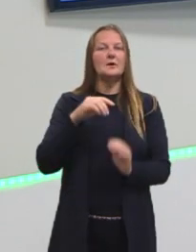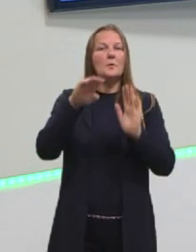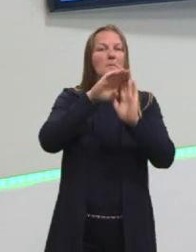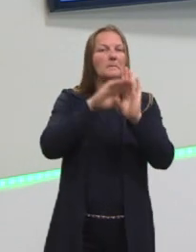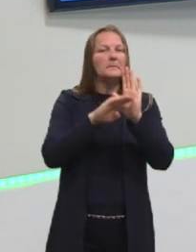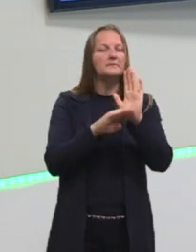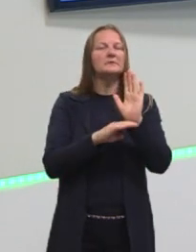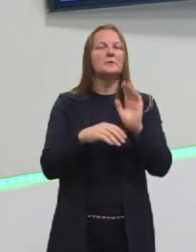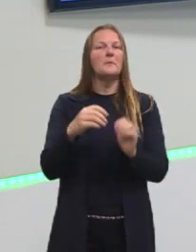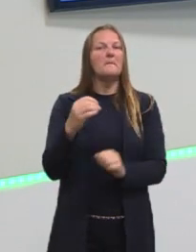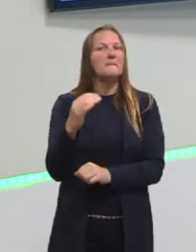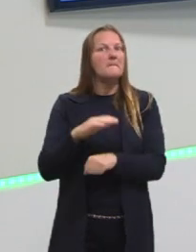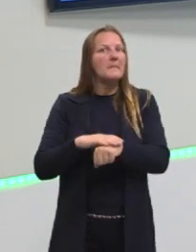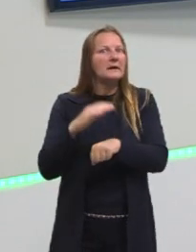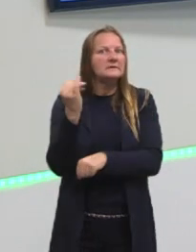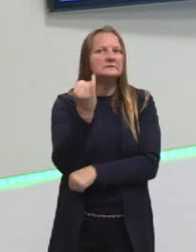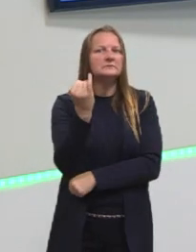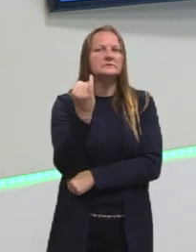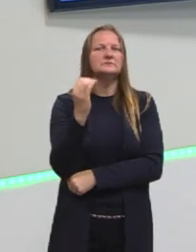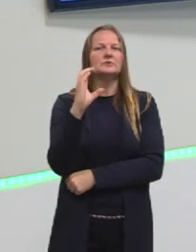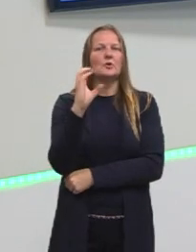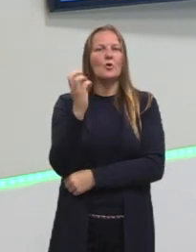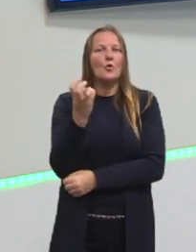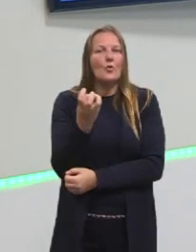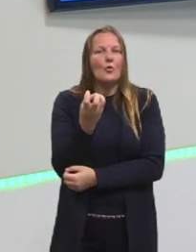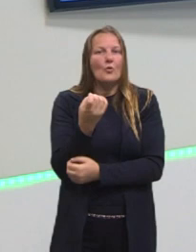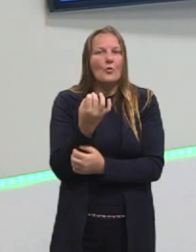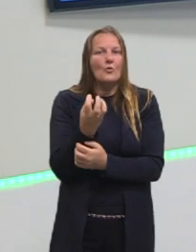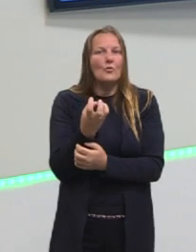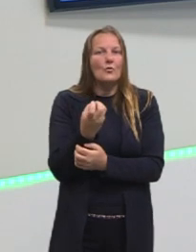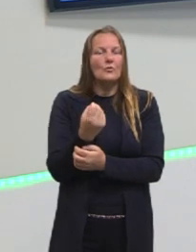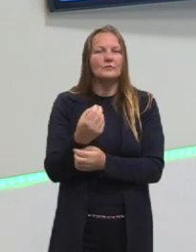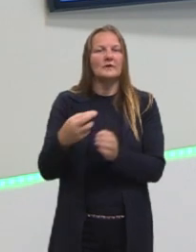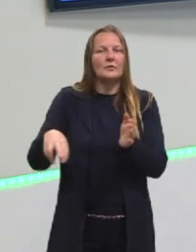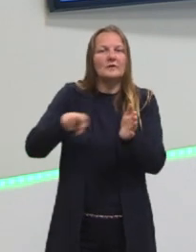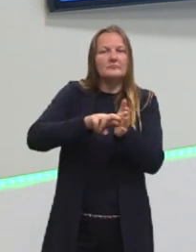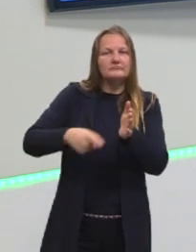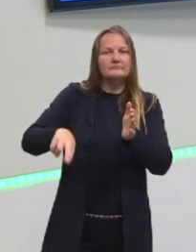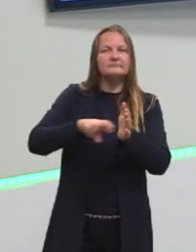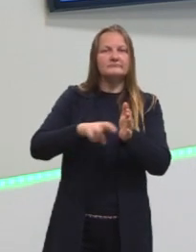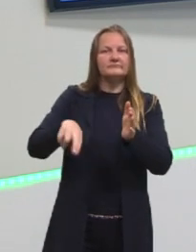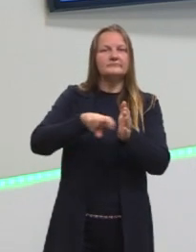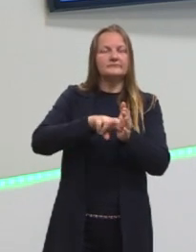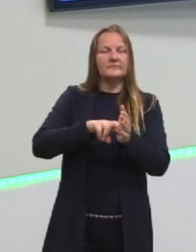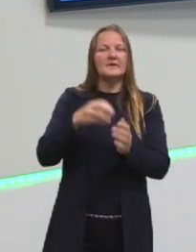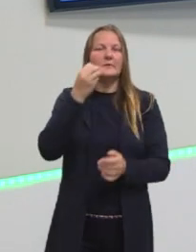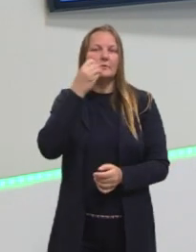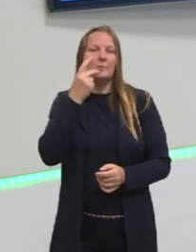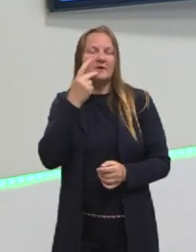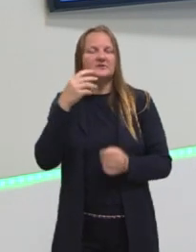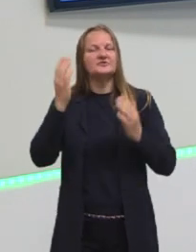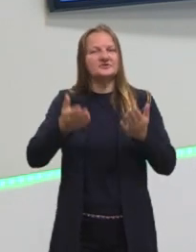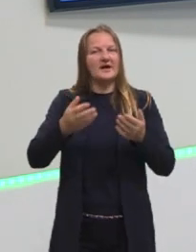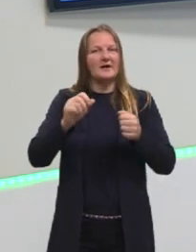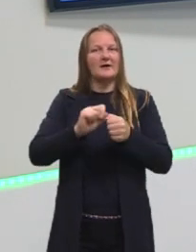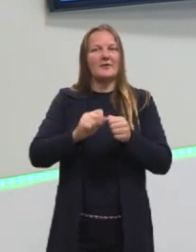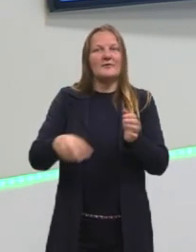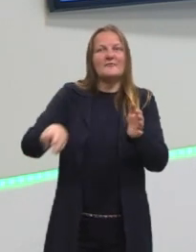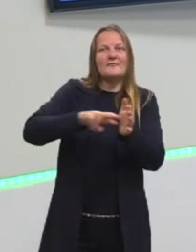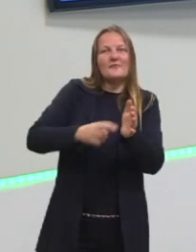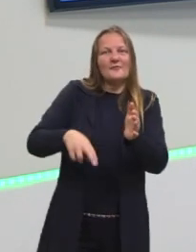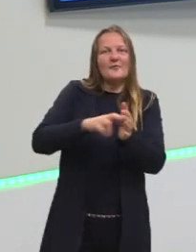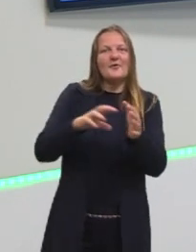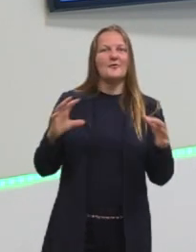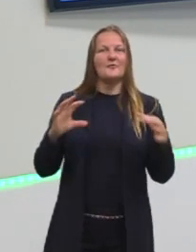falamos lá na probabilidade. Aqui nós vamos dar uma retomada, então, porque ele faz esse link